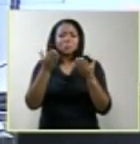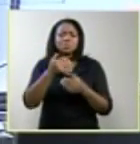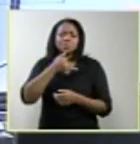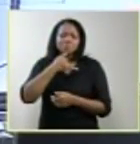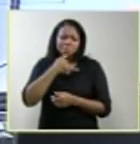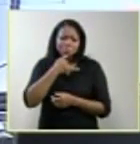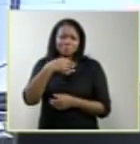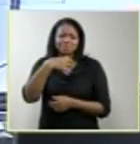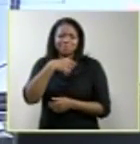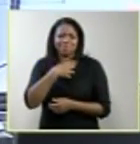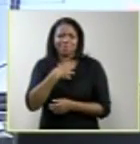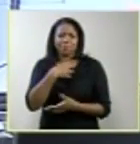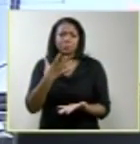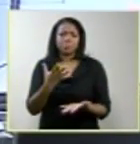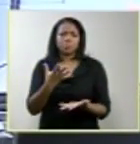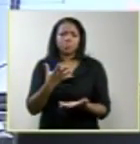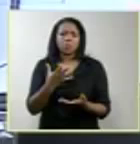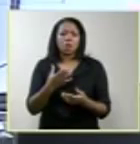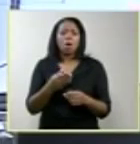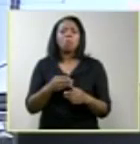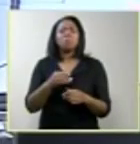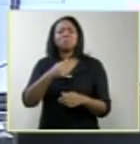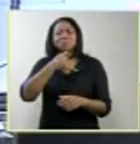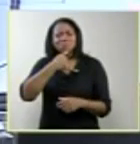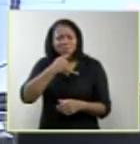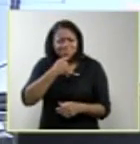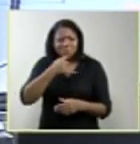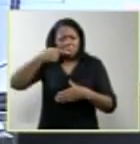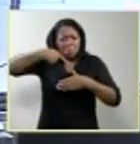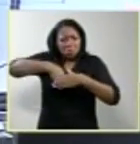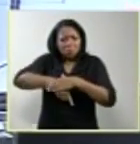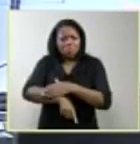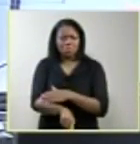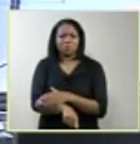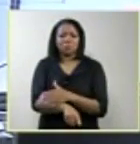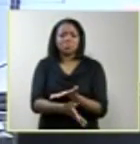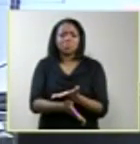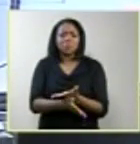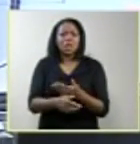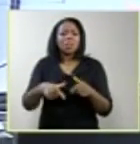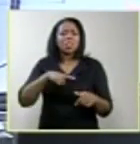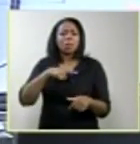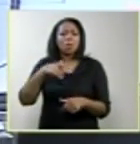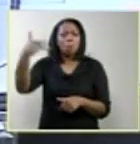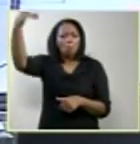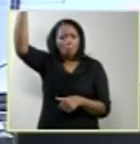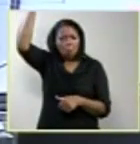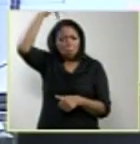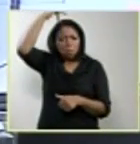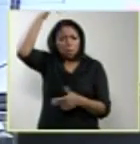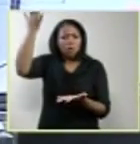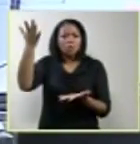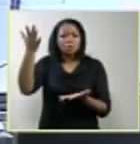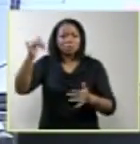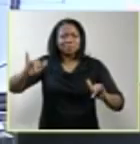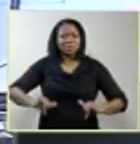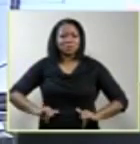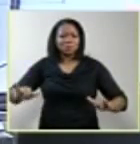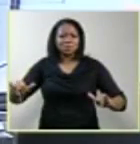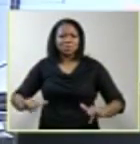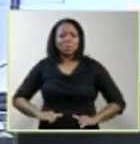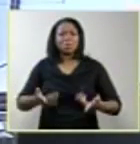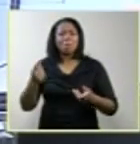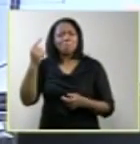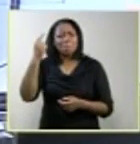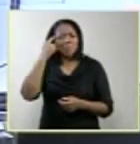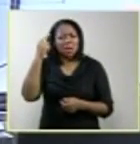Elas são acometidas por choro, tristeza profunda, frustração, culpa, indignação, sofrimento, pensamentos de